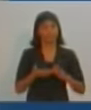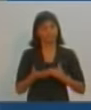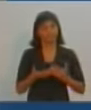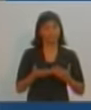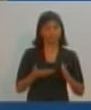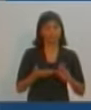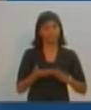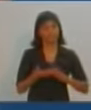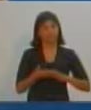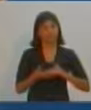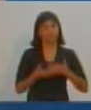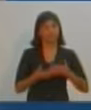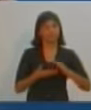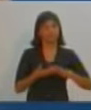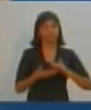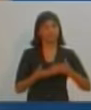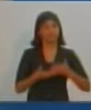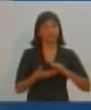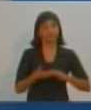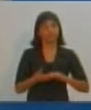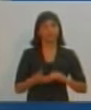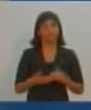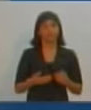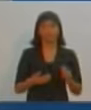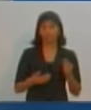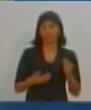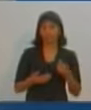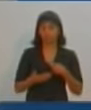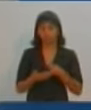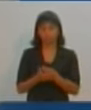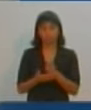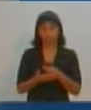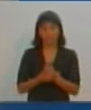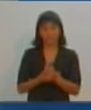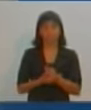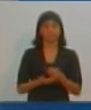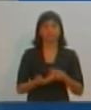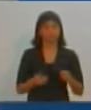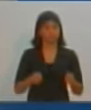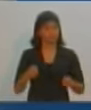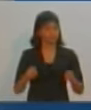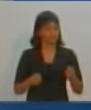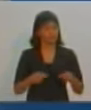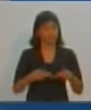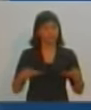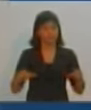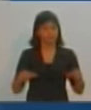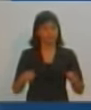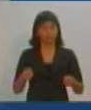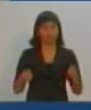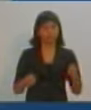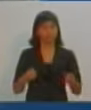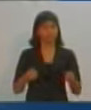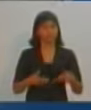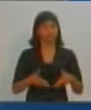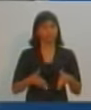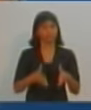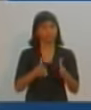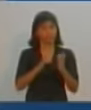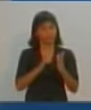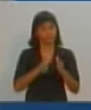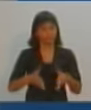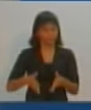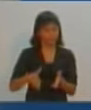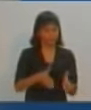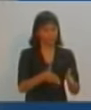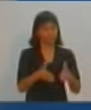férreo, e comprar os trens. Simples assim. Vamos colocar estações de um em um quilômetro até o Maremança. Vai sair do